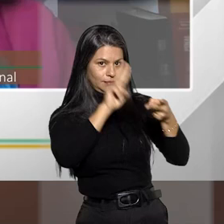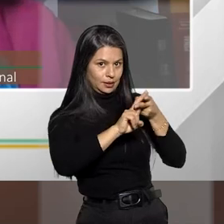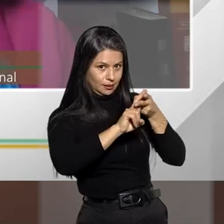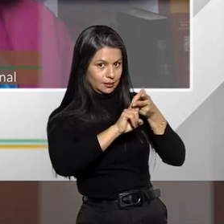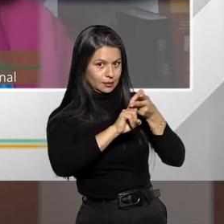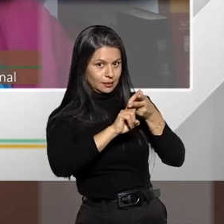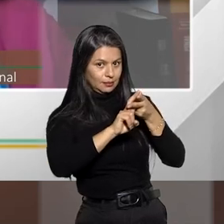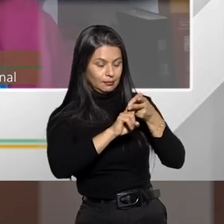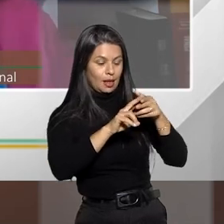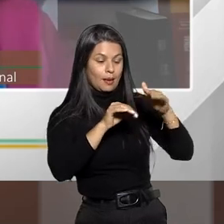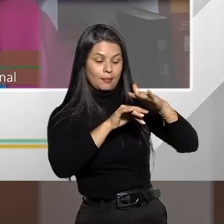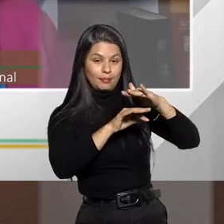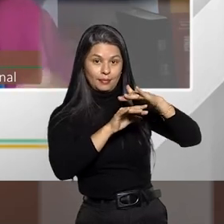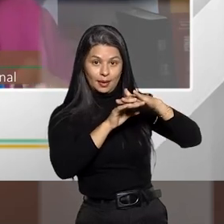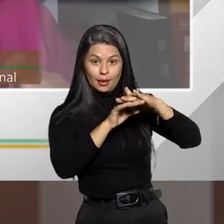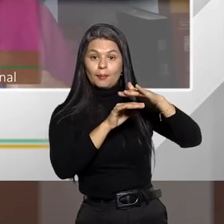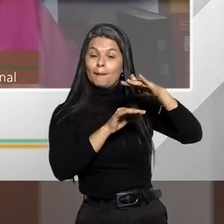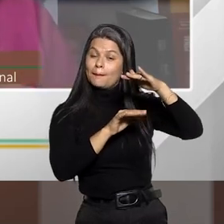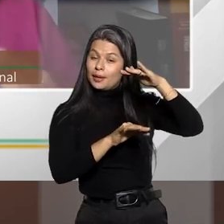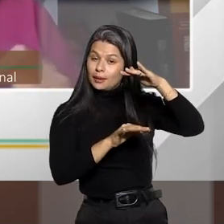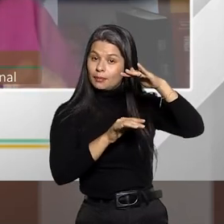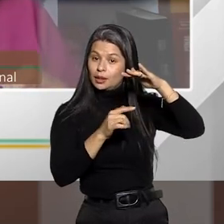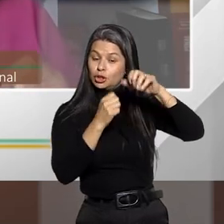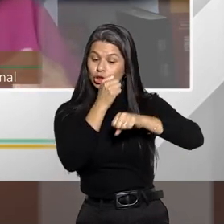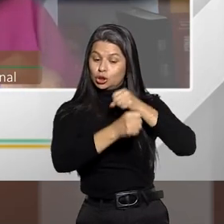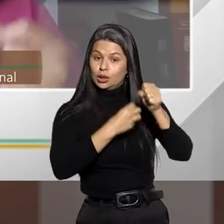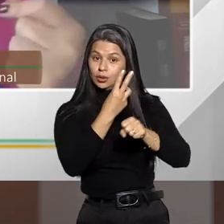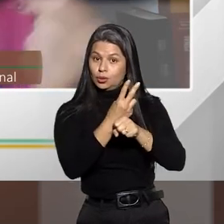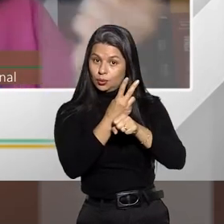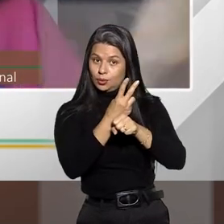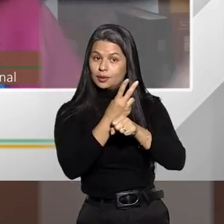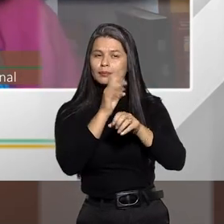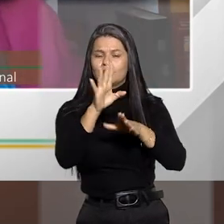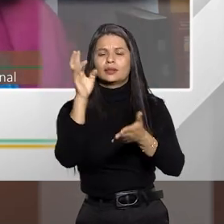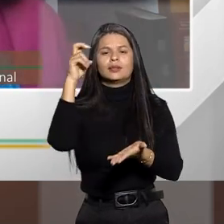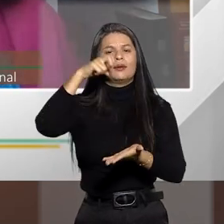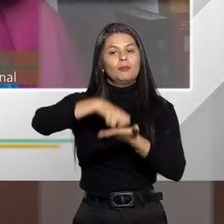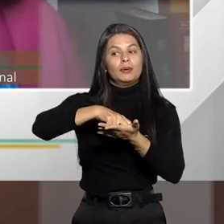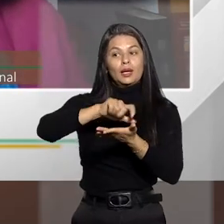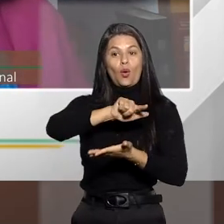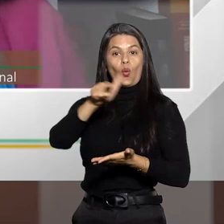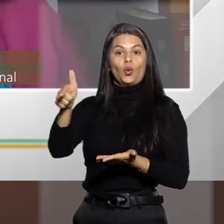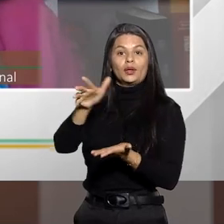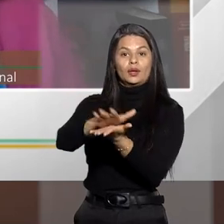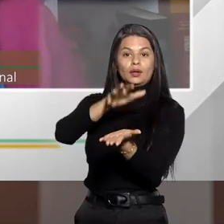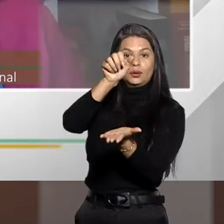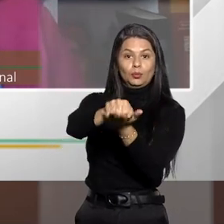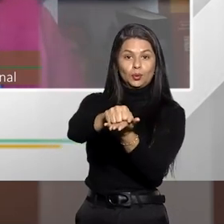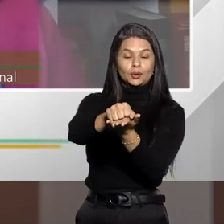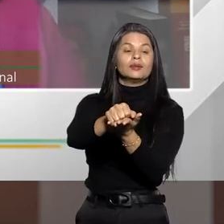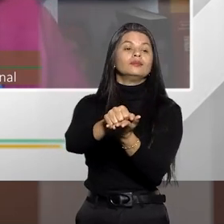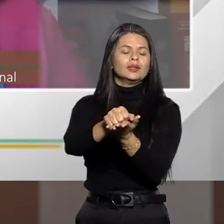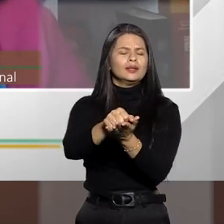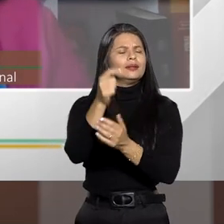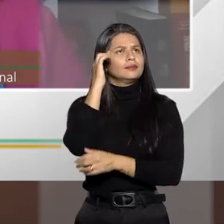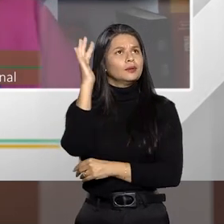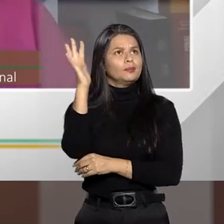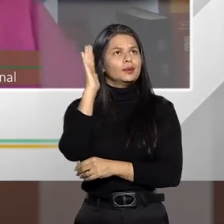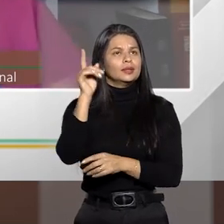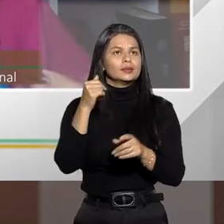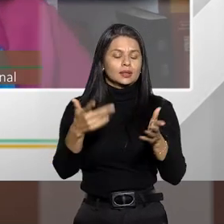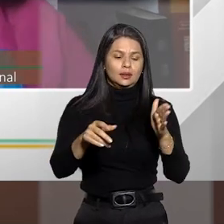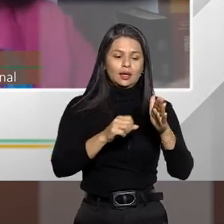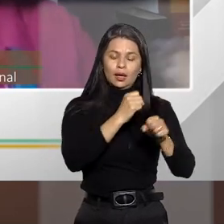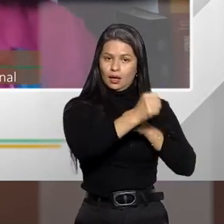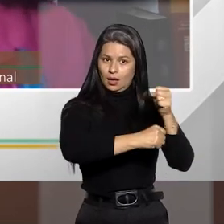mínima de dois anos, mas que tem uma pena alternativa de multa. Então, imagine aquela infração que tem pena de